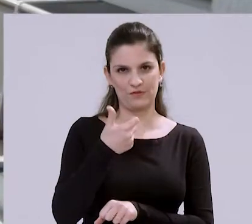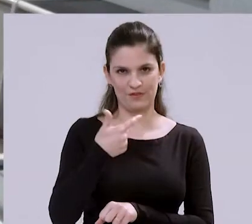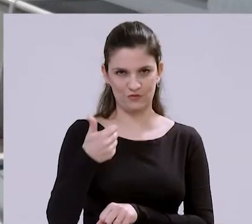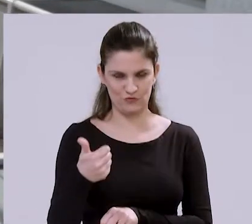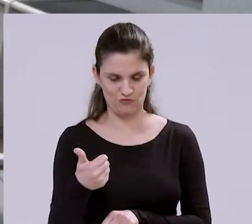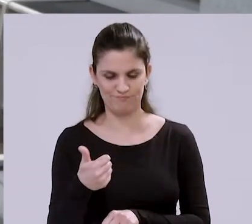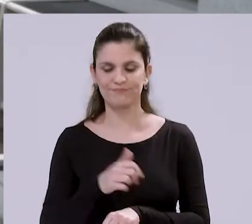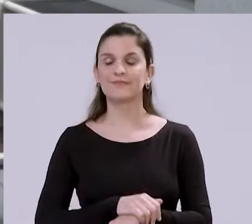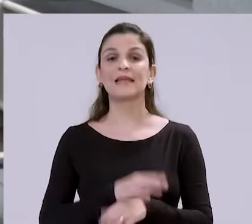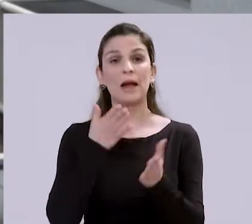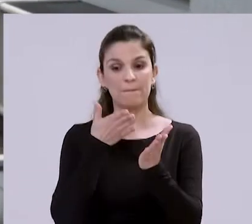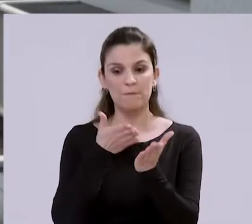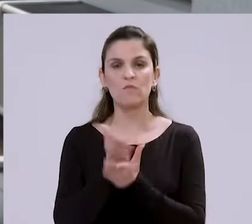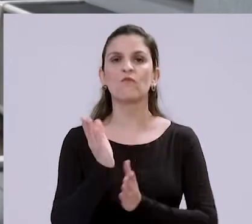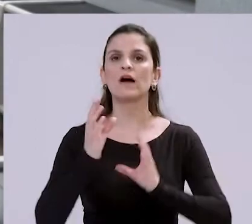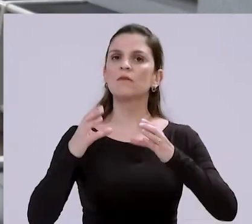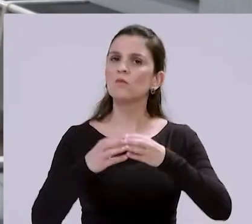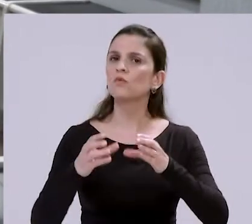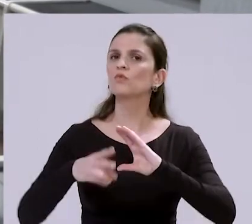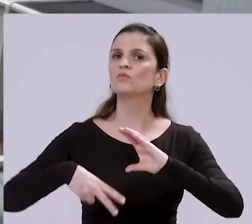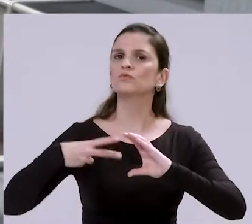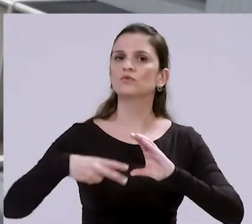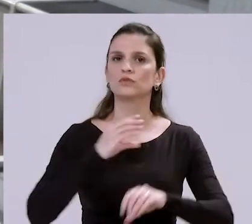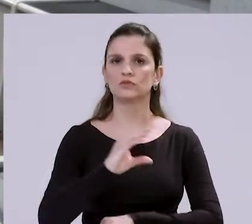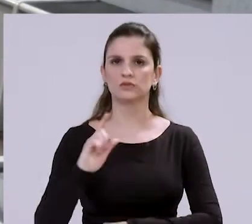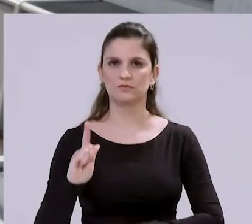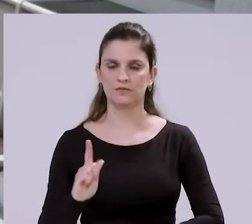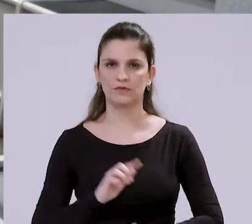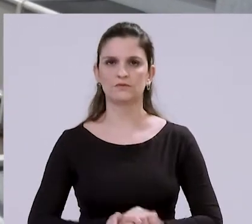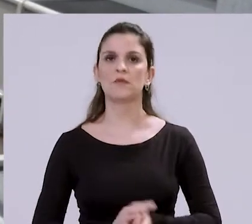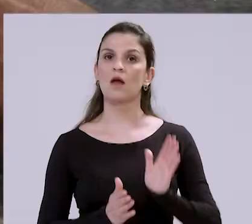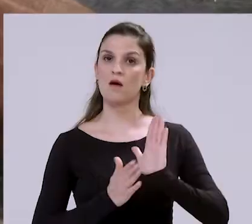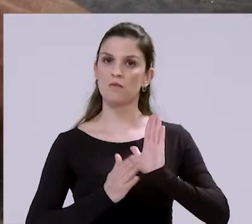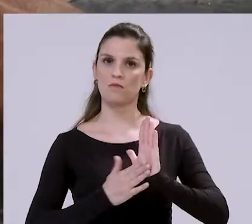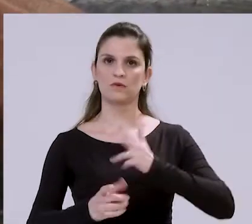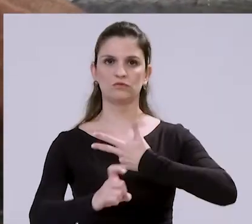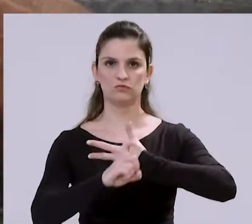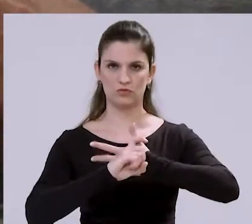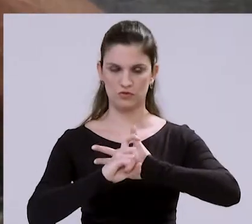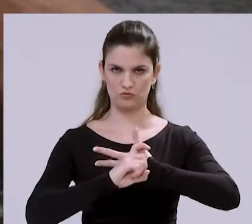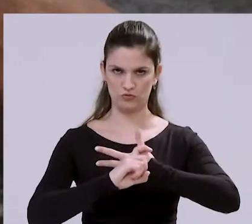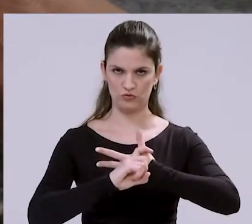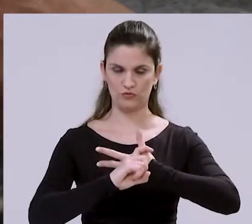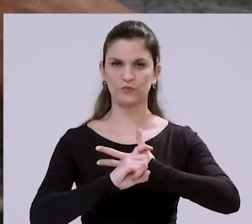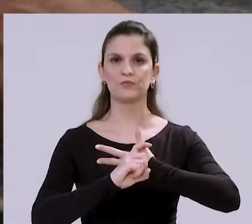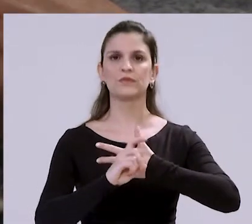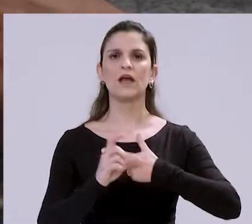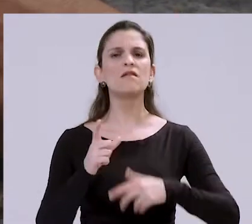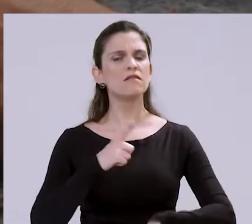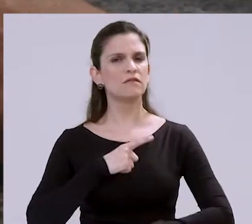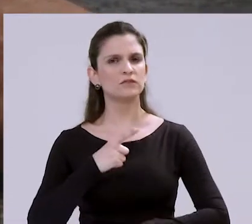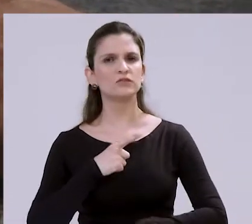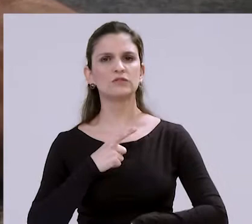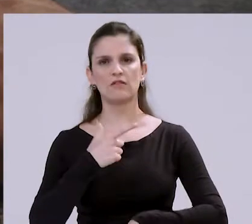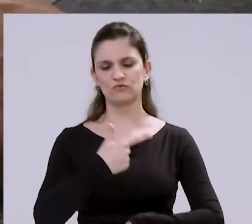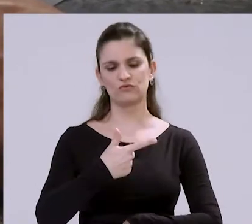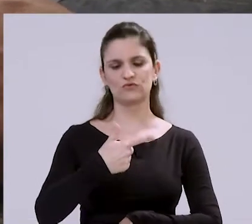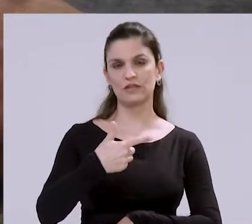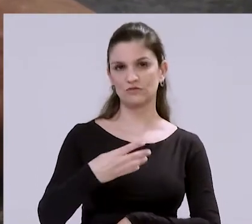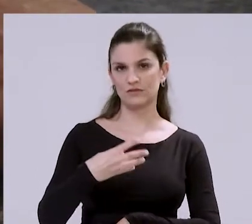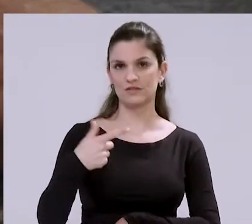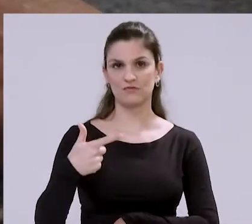foi aprovado pelos vereadores da Câmara Municipal de Campo Grande. A proposta é de autoria do Executivo e recebeu